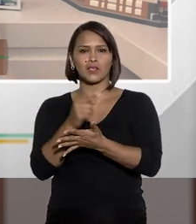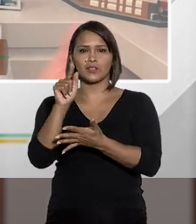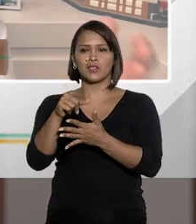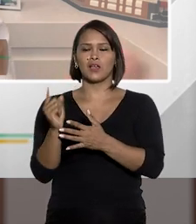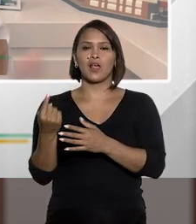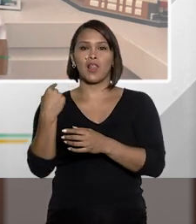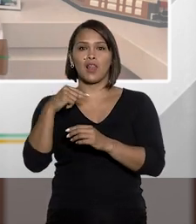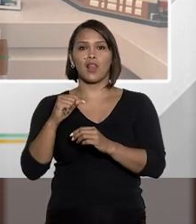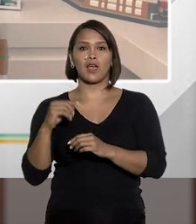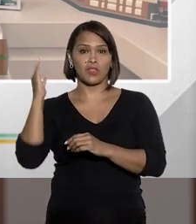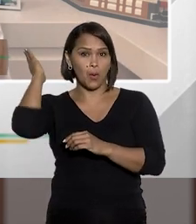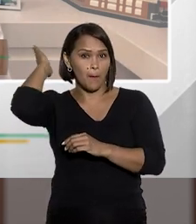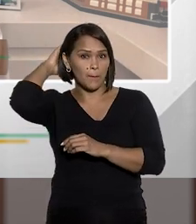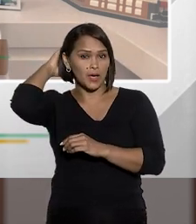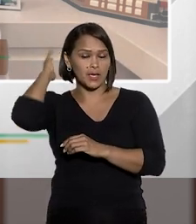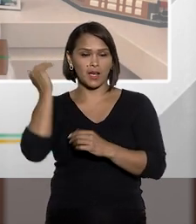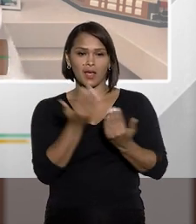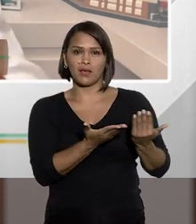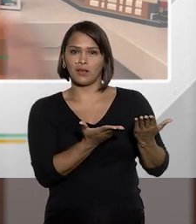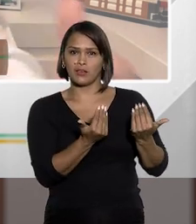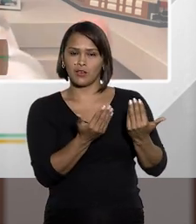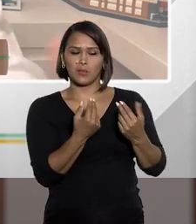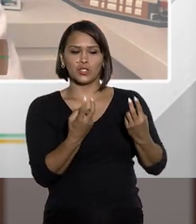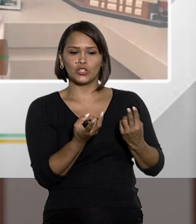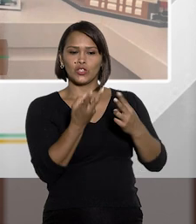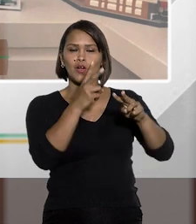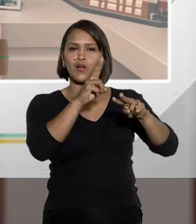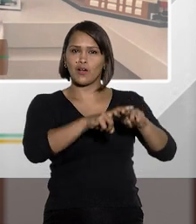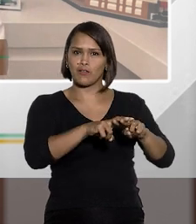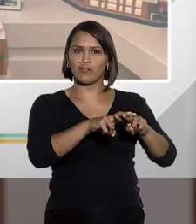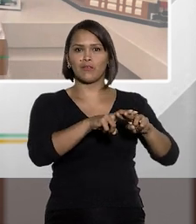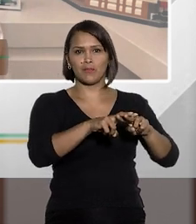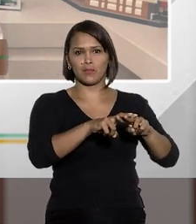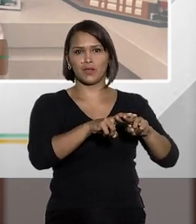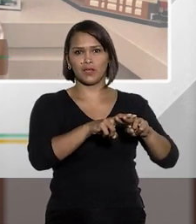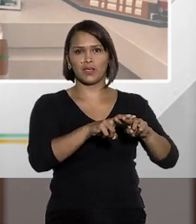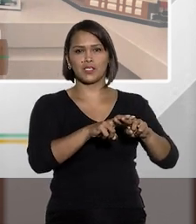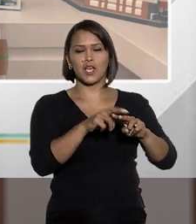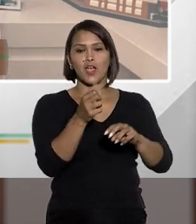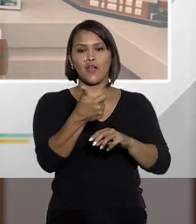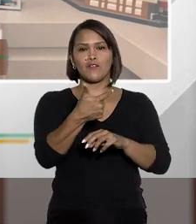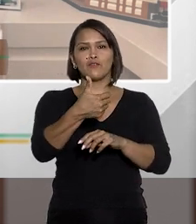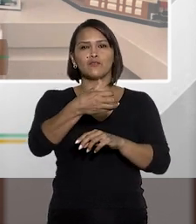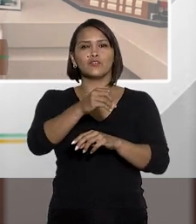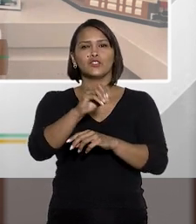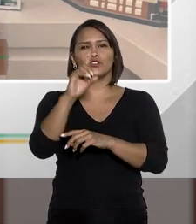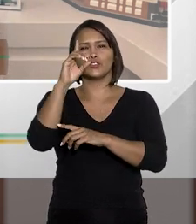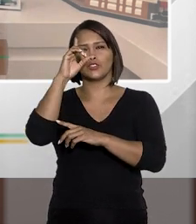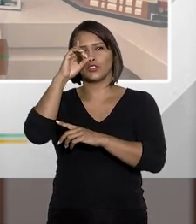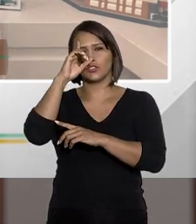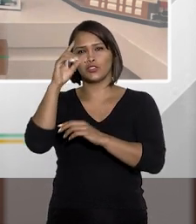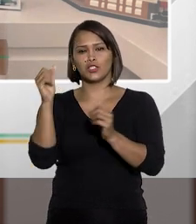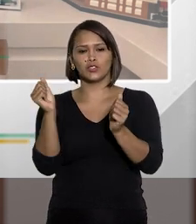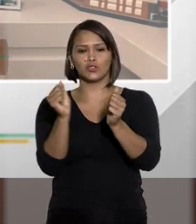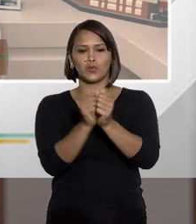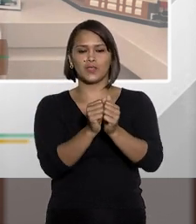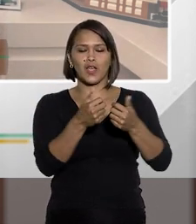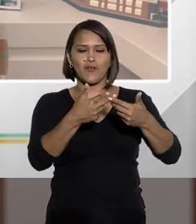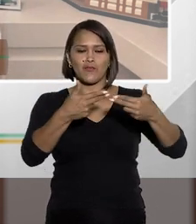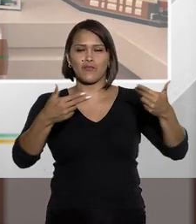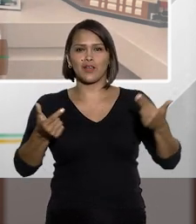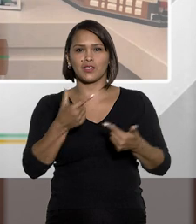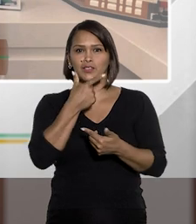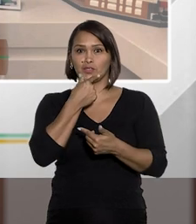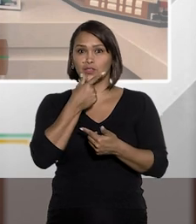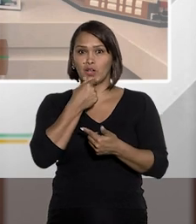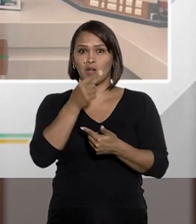episódio lá no estado do Pará em que uma jovem foi mantida encarcerada, acho que por 20 e poucos dias, numa